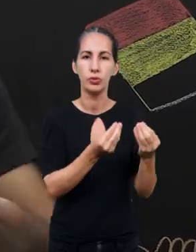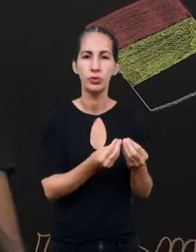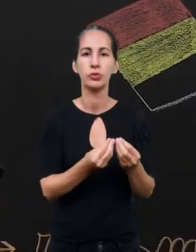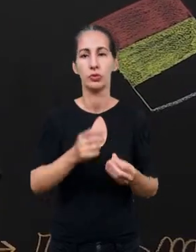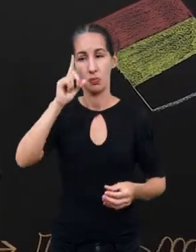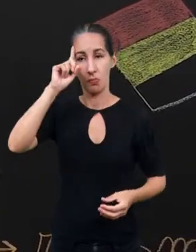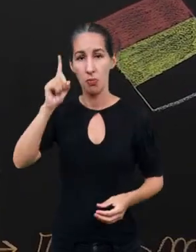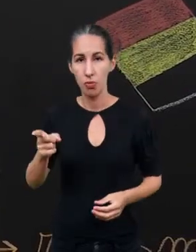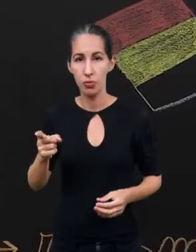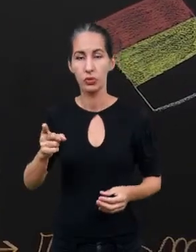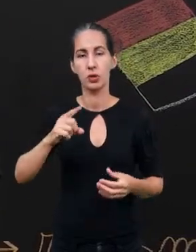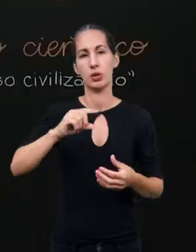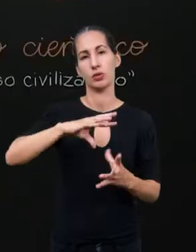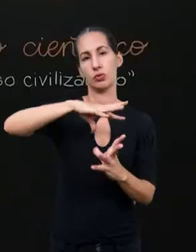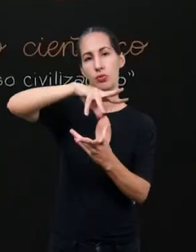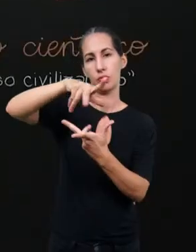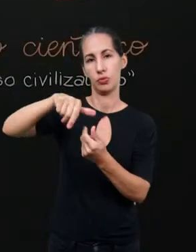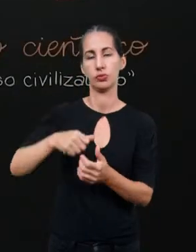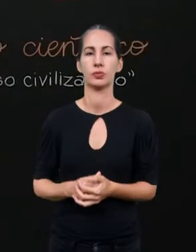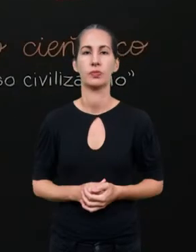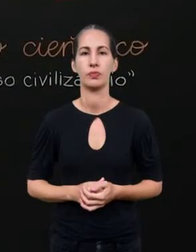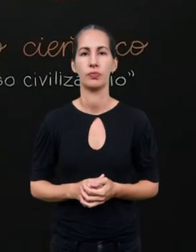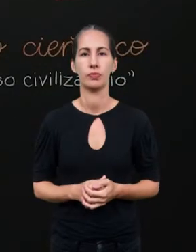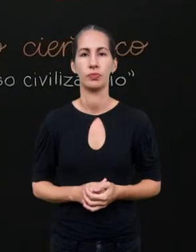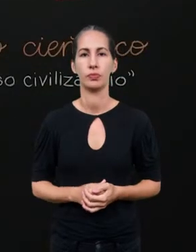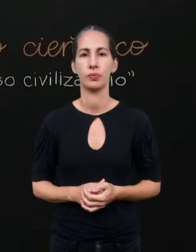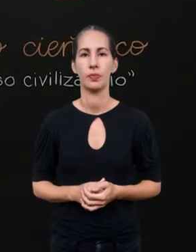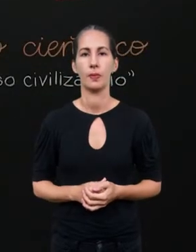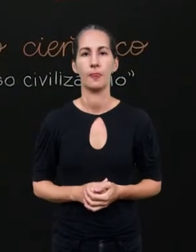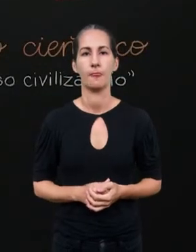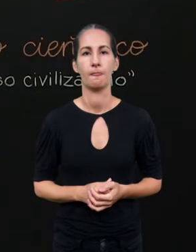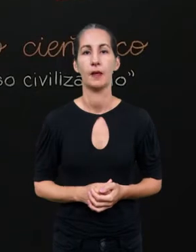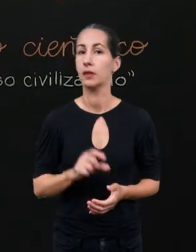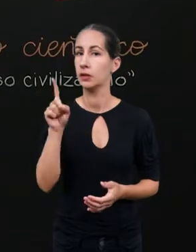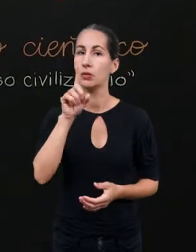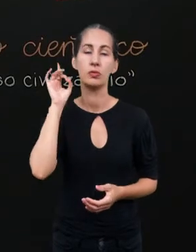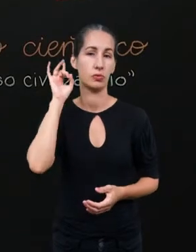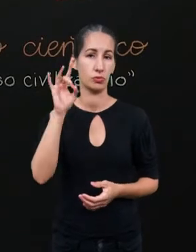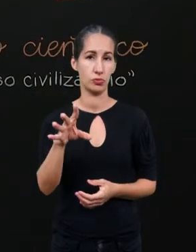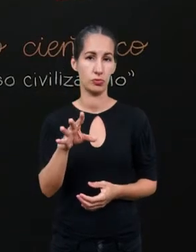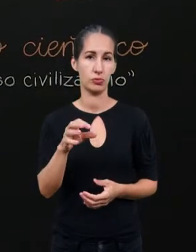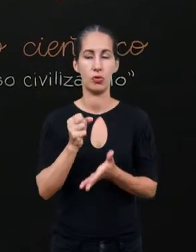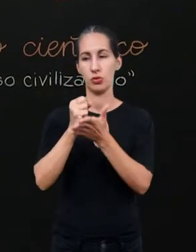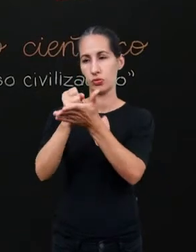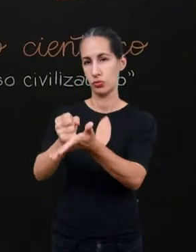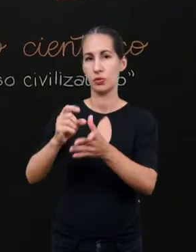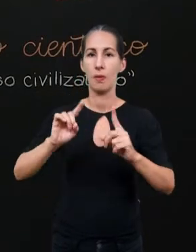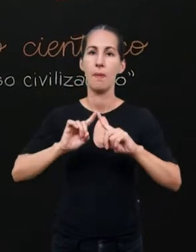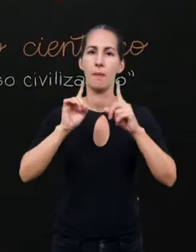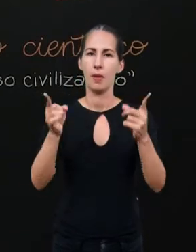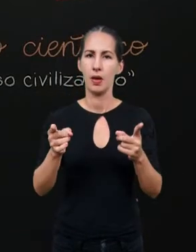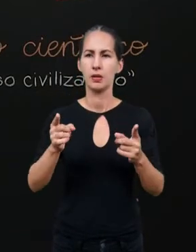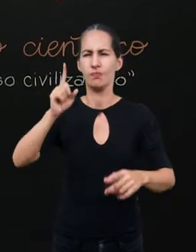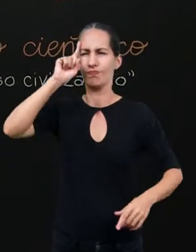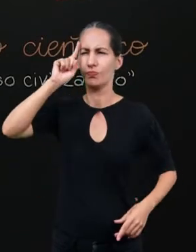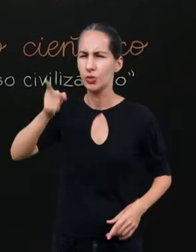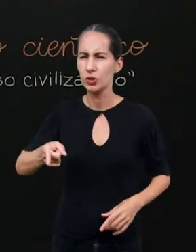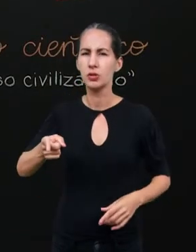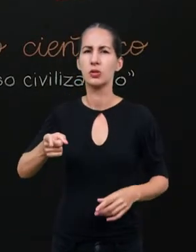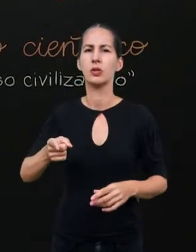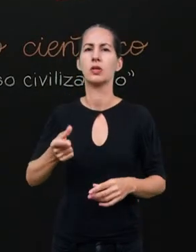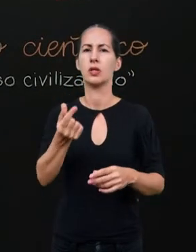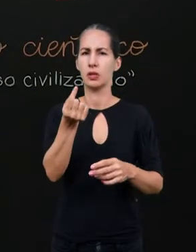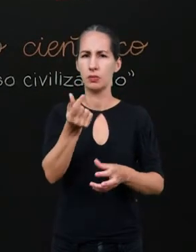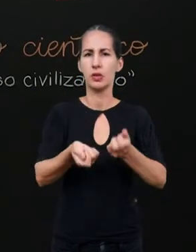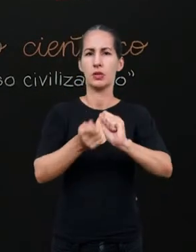suas garras sobre o mundo. Não levando apenas benefícios, mas levando uma brutal exploração